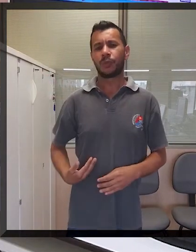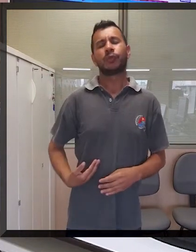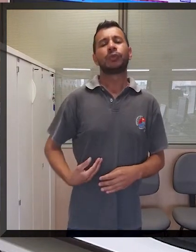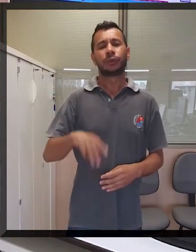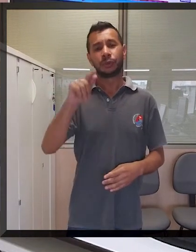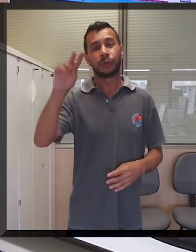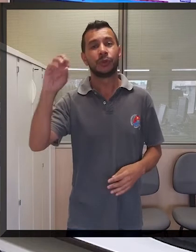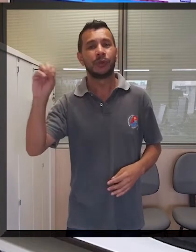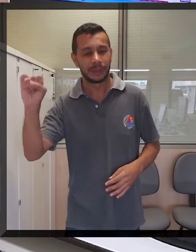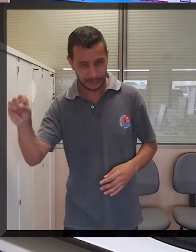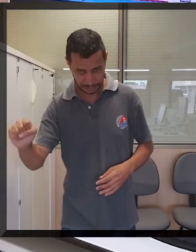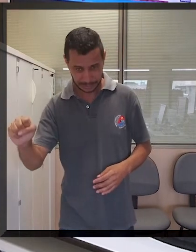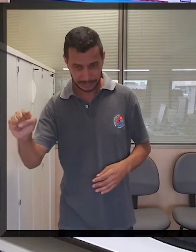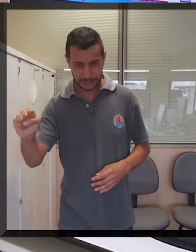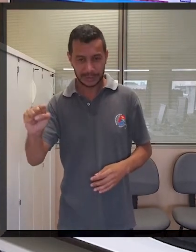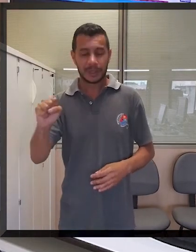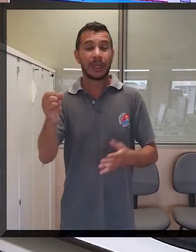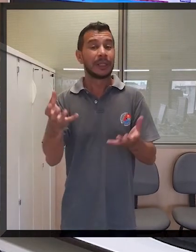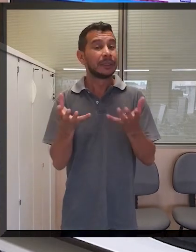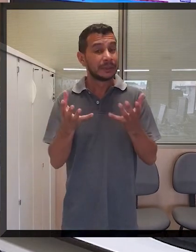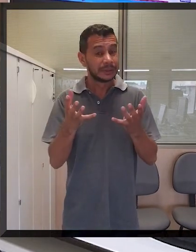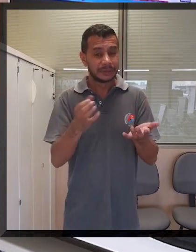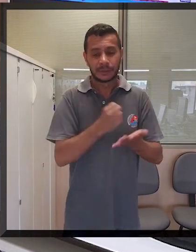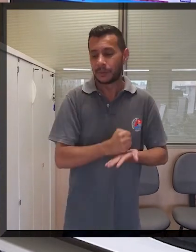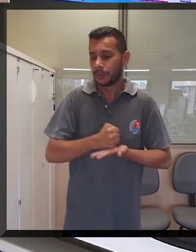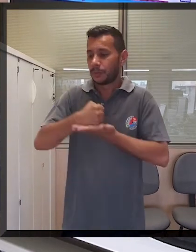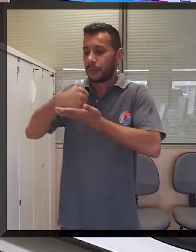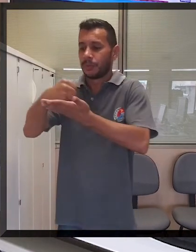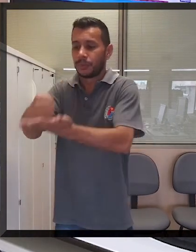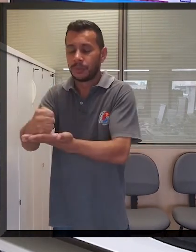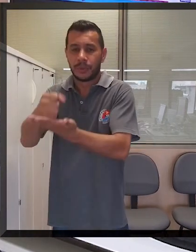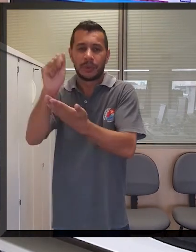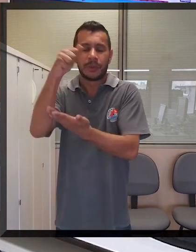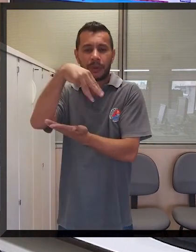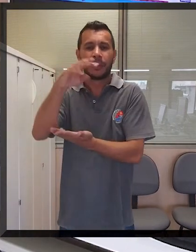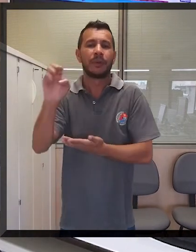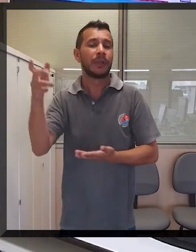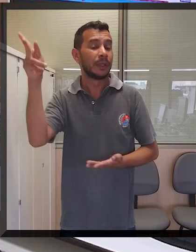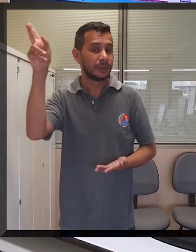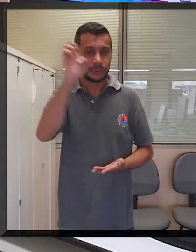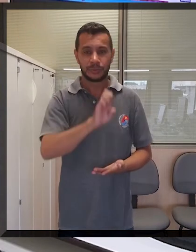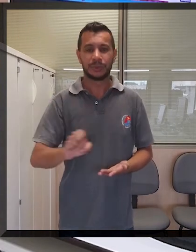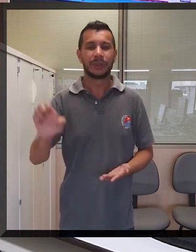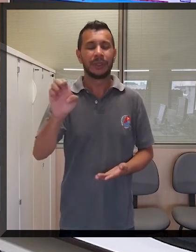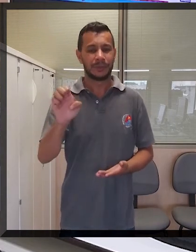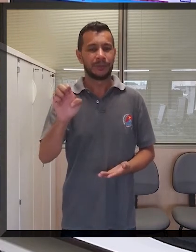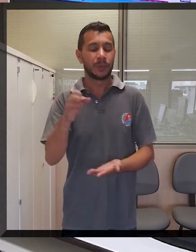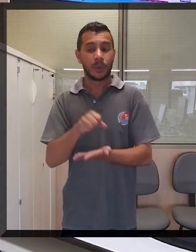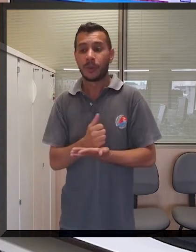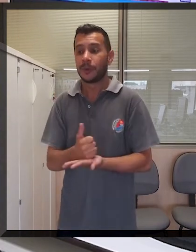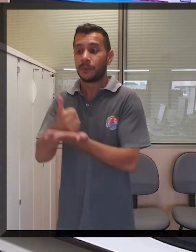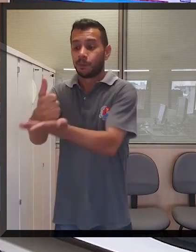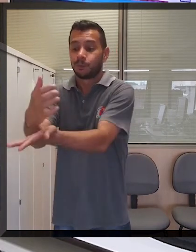Goiás, Ronaldo Caiado, que autoriza a extração e exportação do amianto no Estado. Extração e